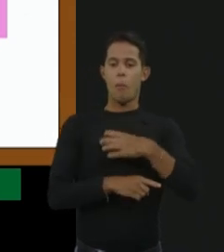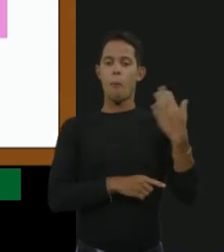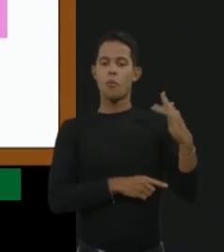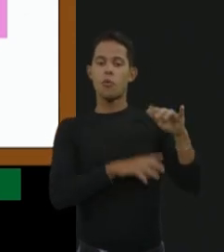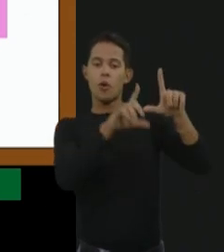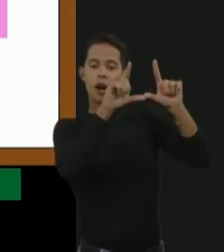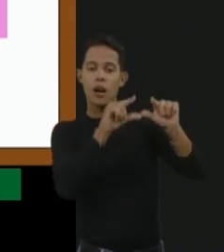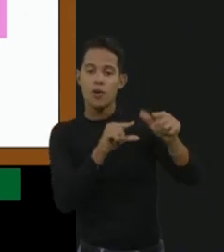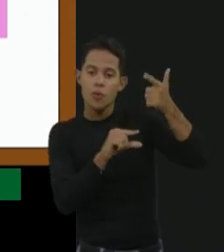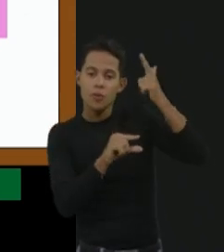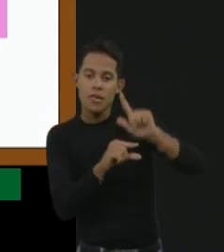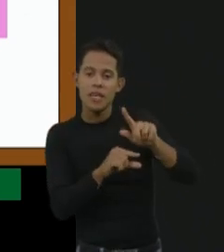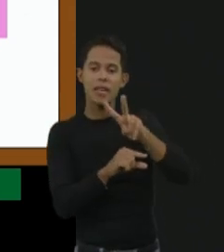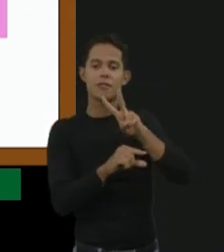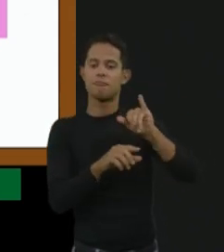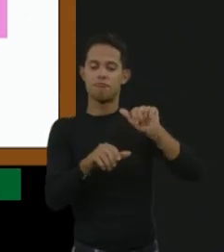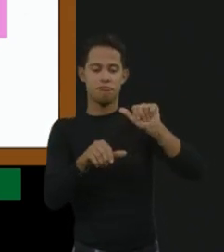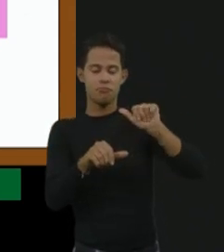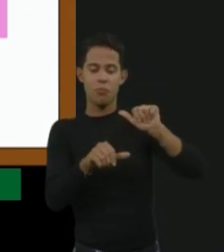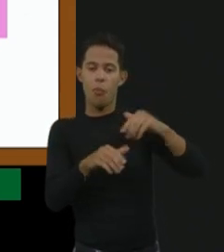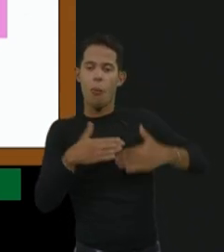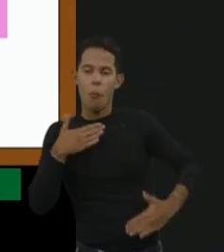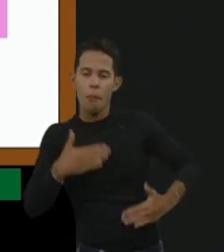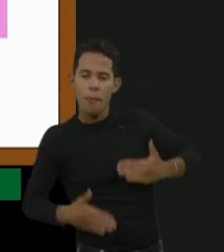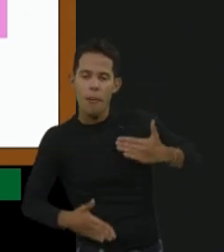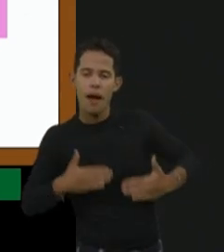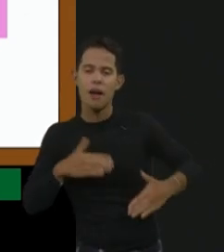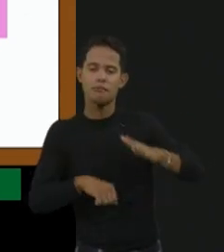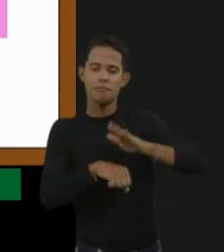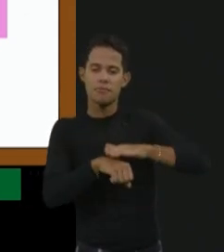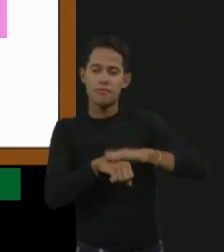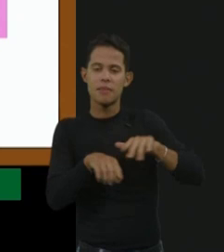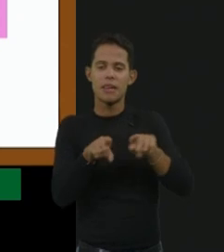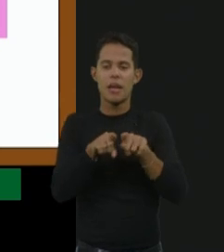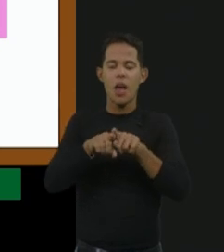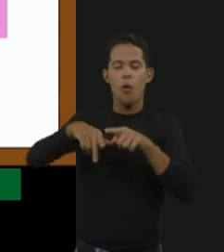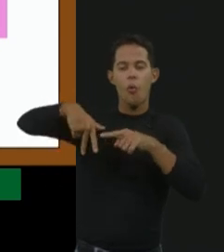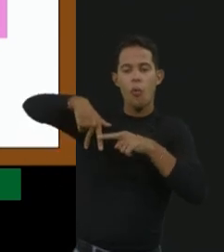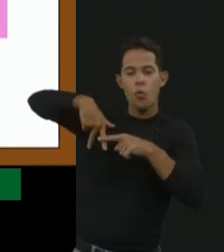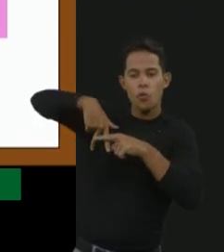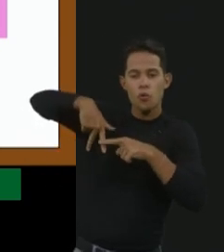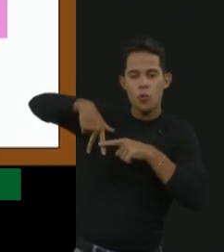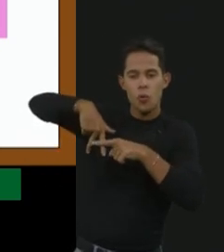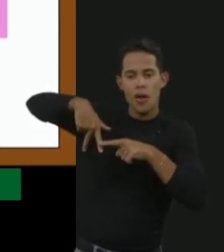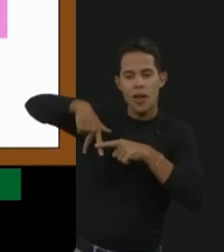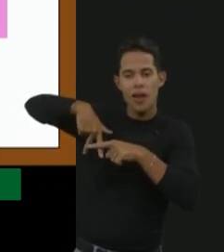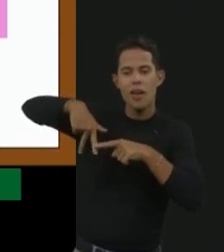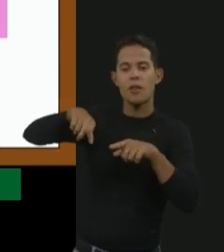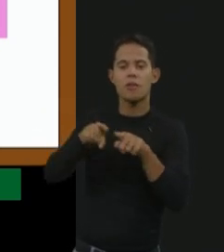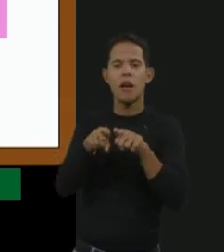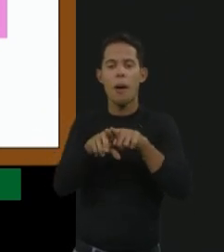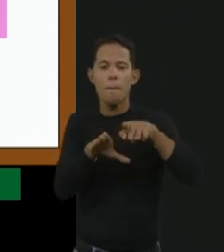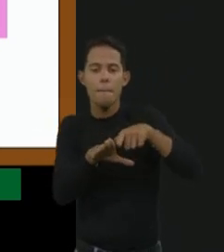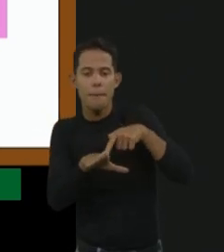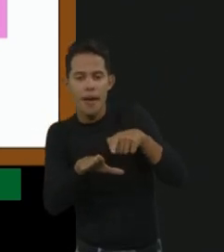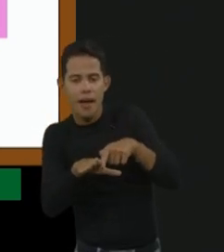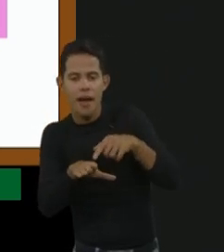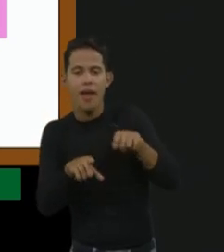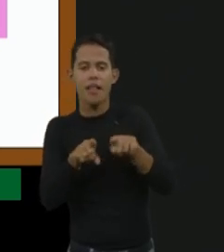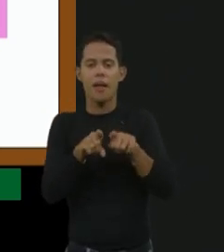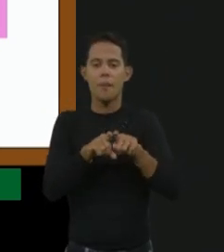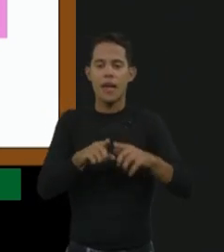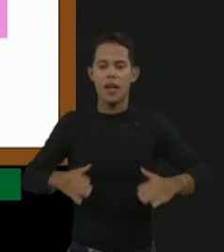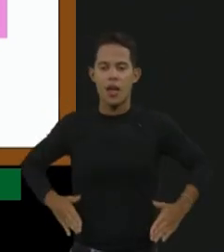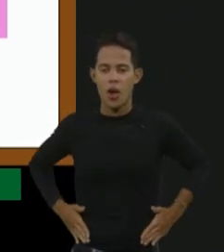tira todo o eixo anatômico, quando o joelho é comprometido, o tornozelo também, às vezes, em quadril, até para